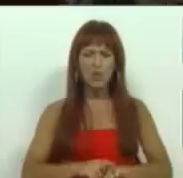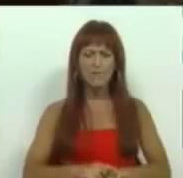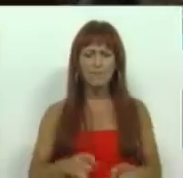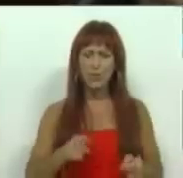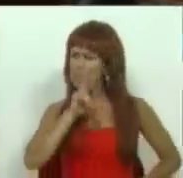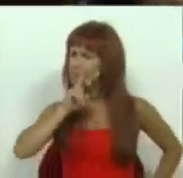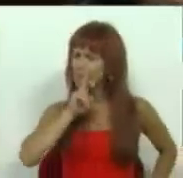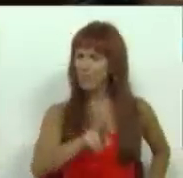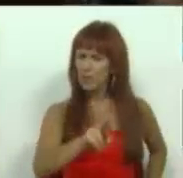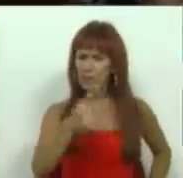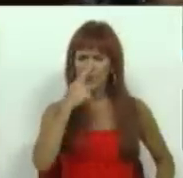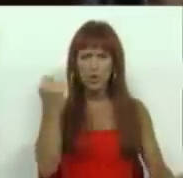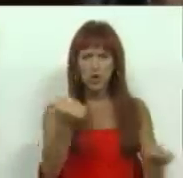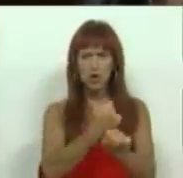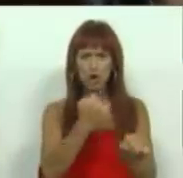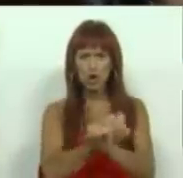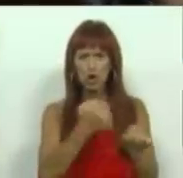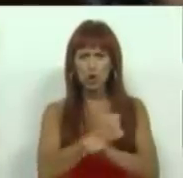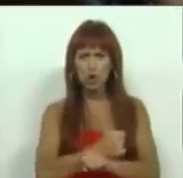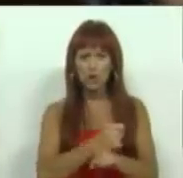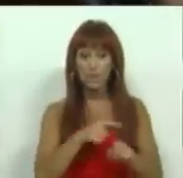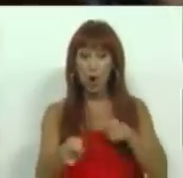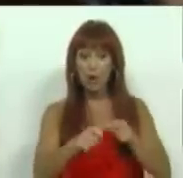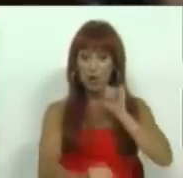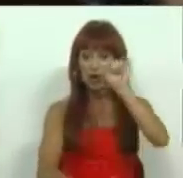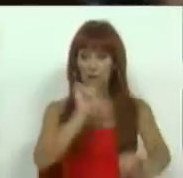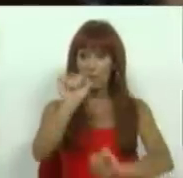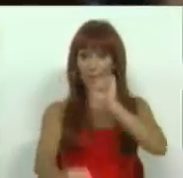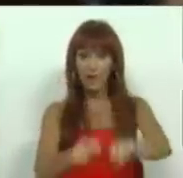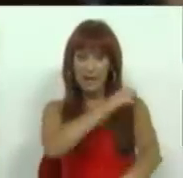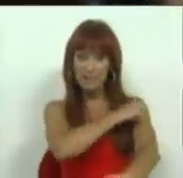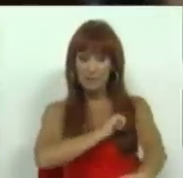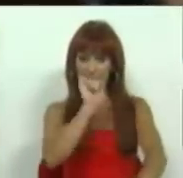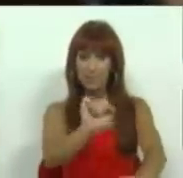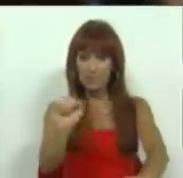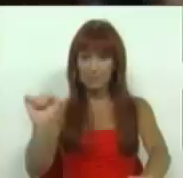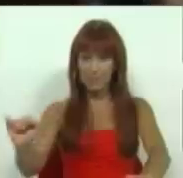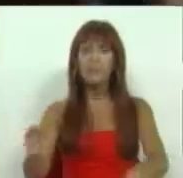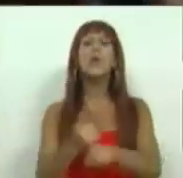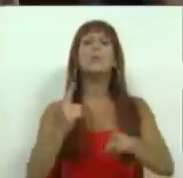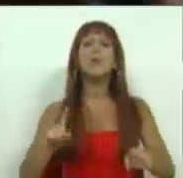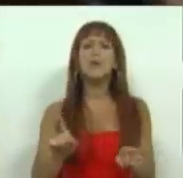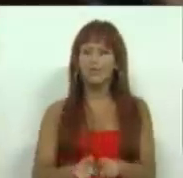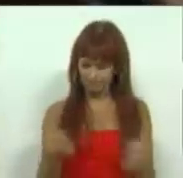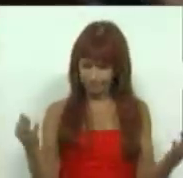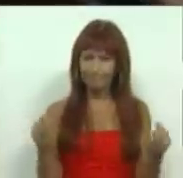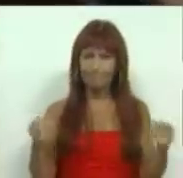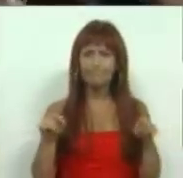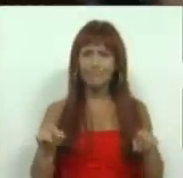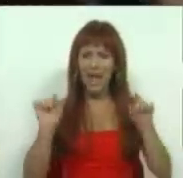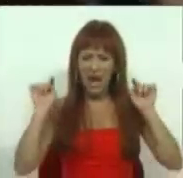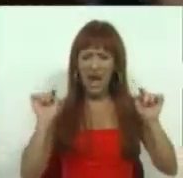reação dos trabalhadores, das suas organizações representativas, porque certamente